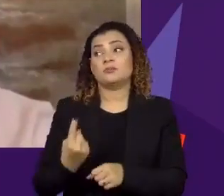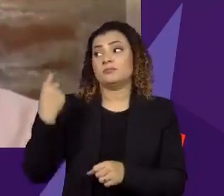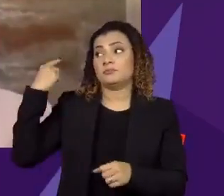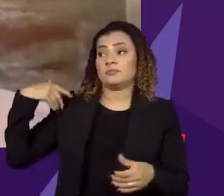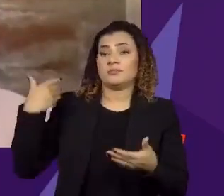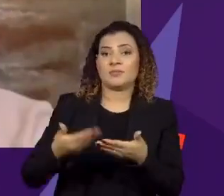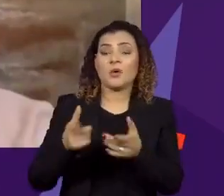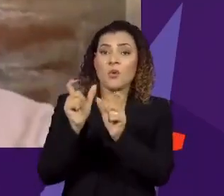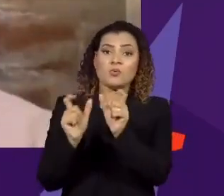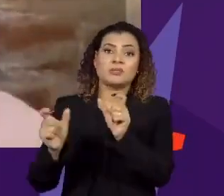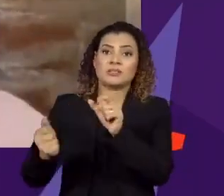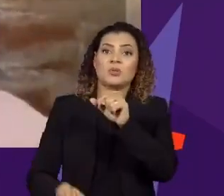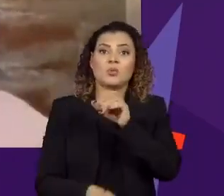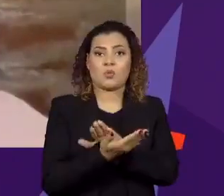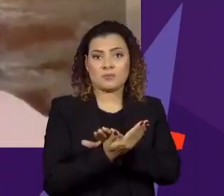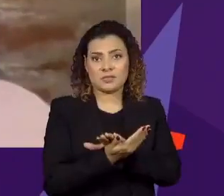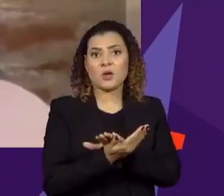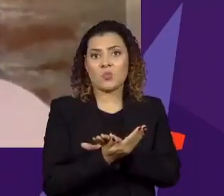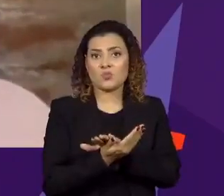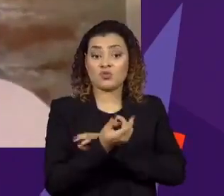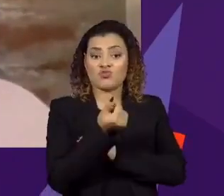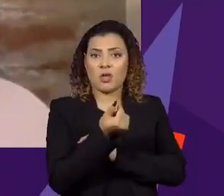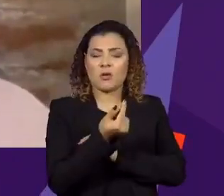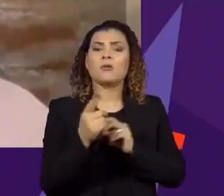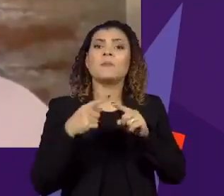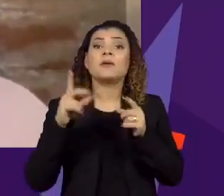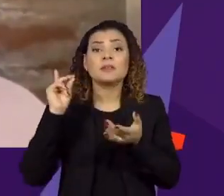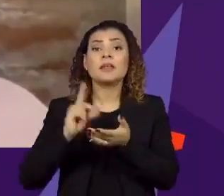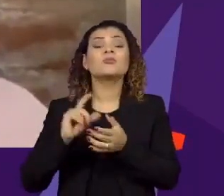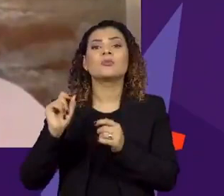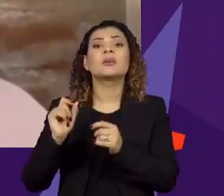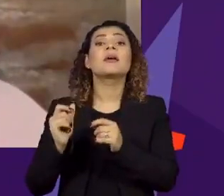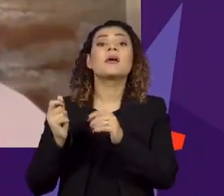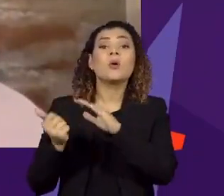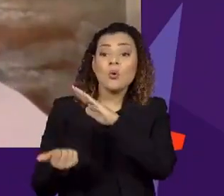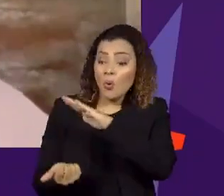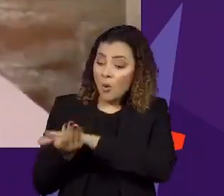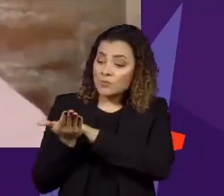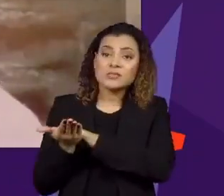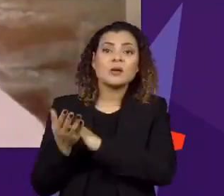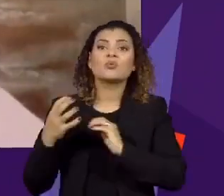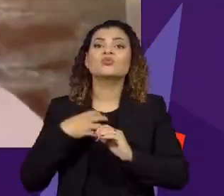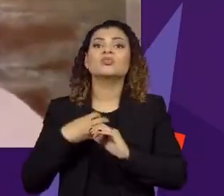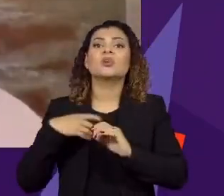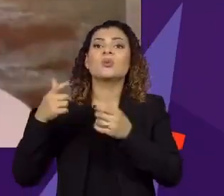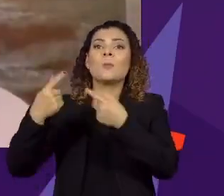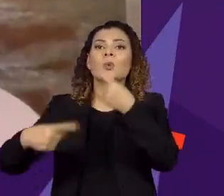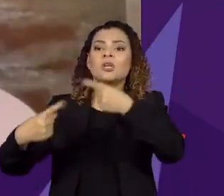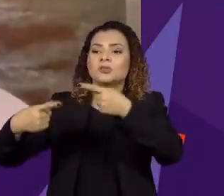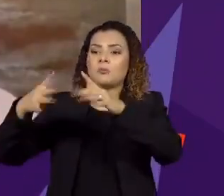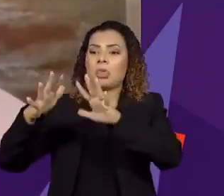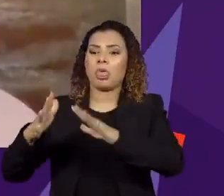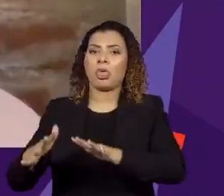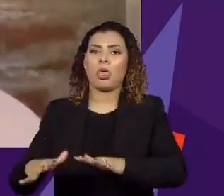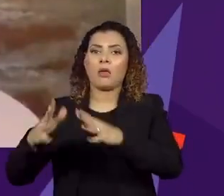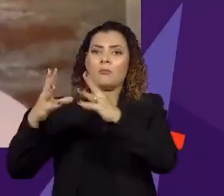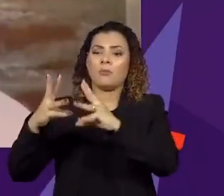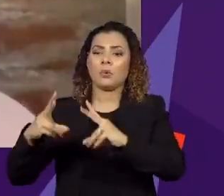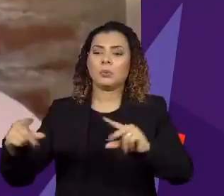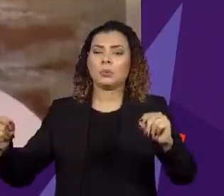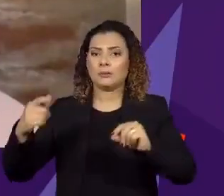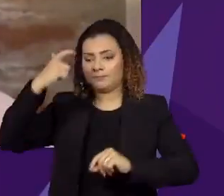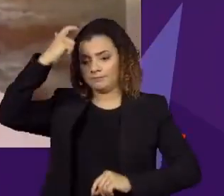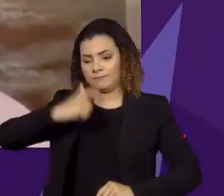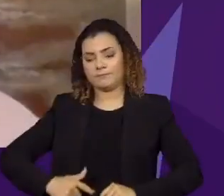O conceito que tem milhares de anos é corrupção, deterioração do corpo político. Então, assim como tem a corrupção da